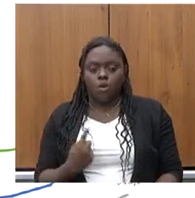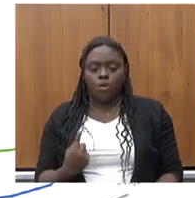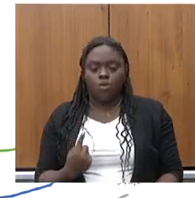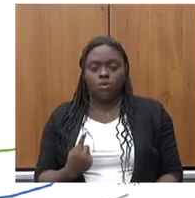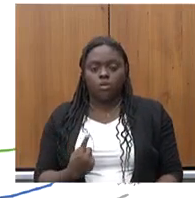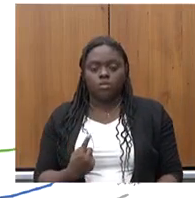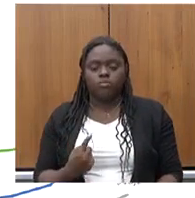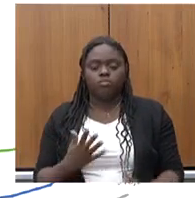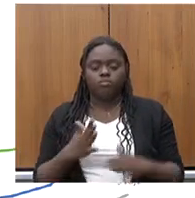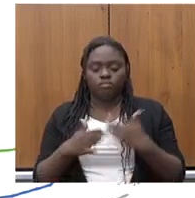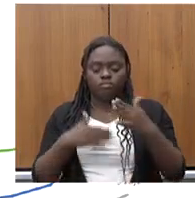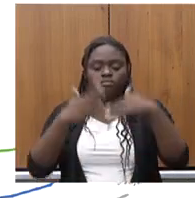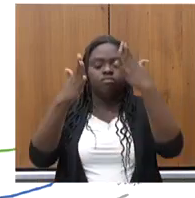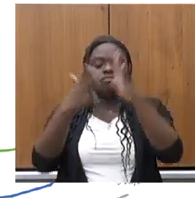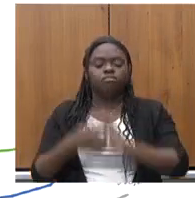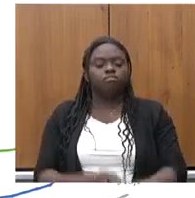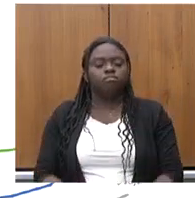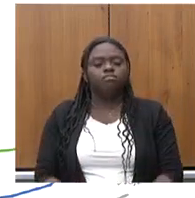cresceram.